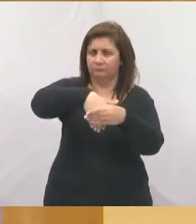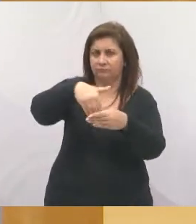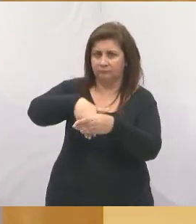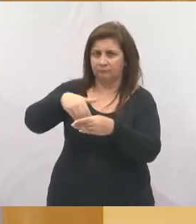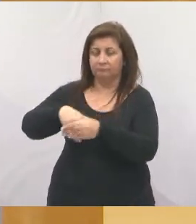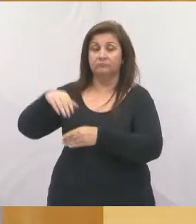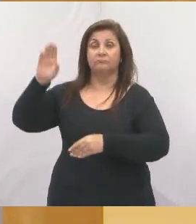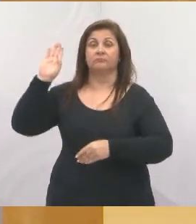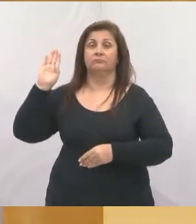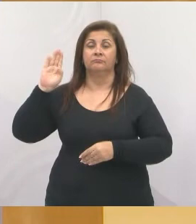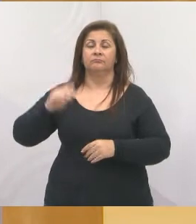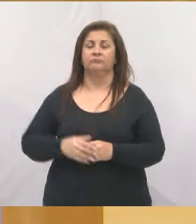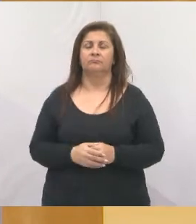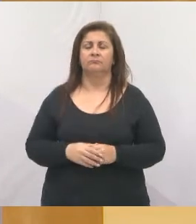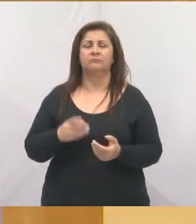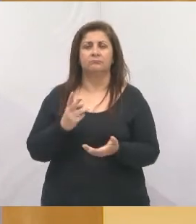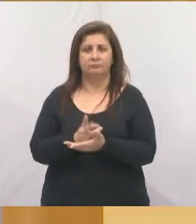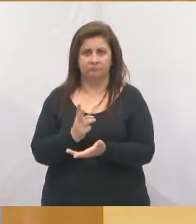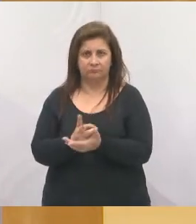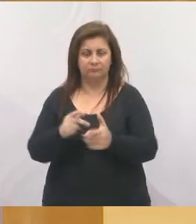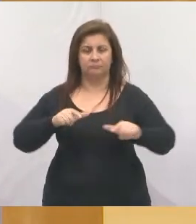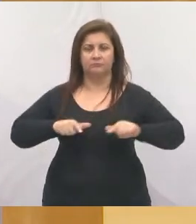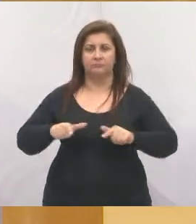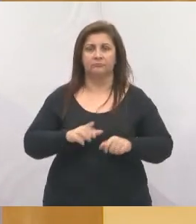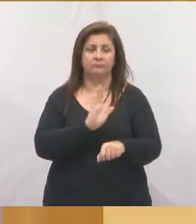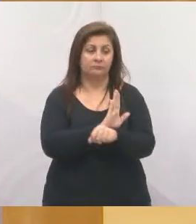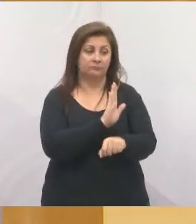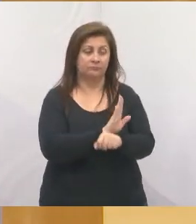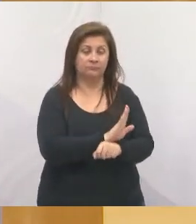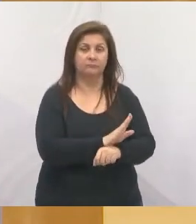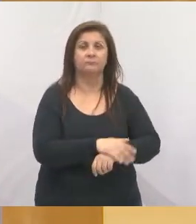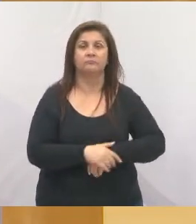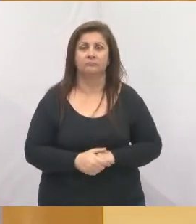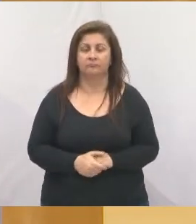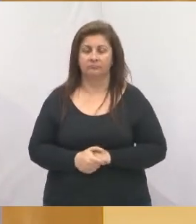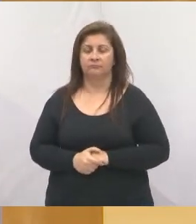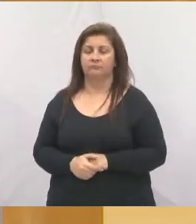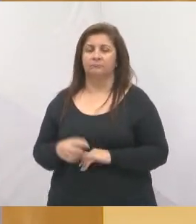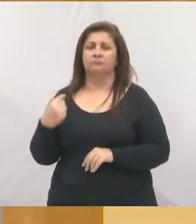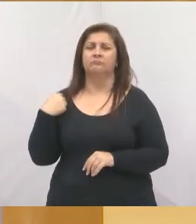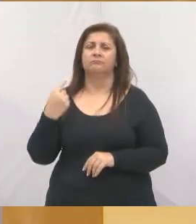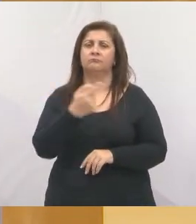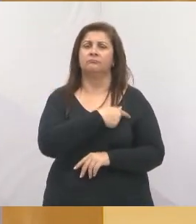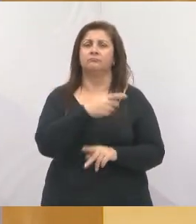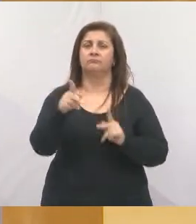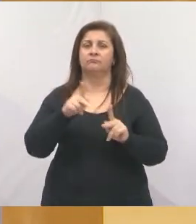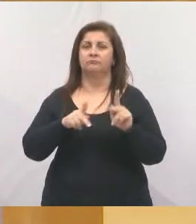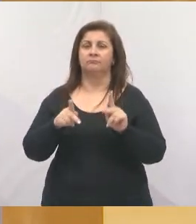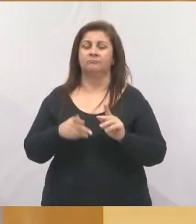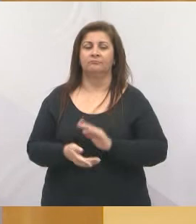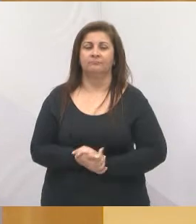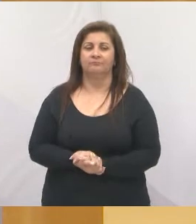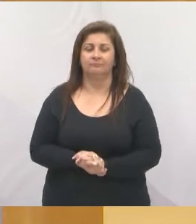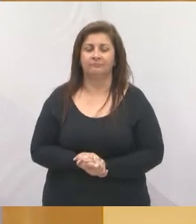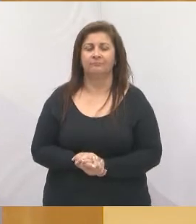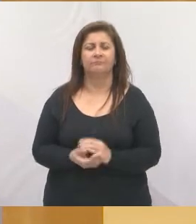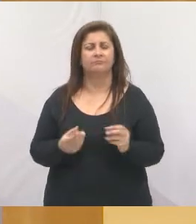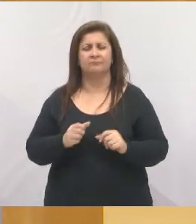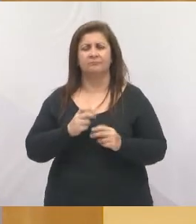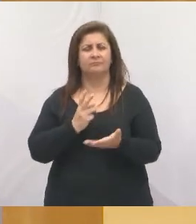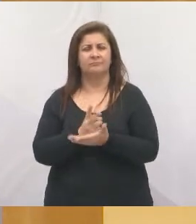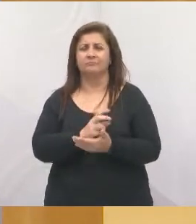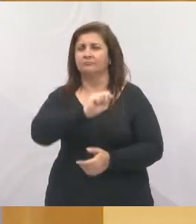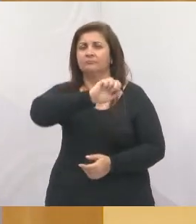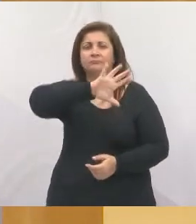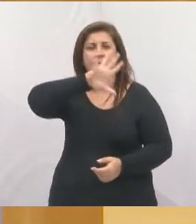vamos continuar aqui trabalhando, defendendo os interesses, defendendo a nossa população de Jacareí, mas com muita clareza de olhar